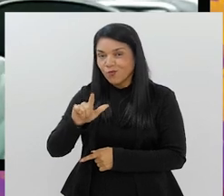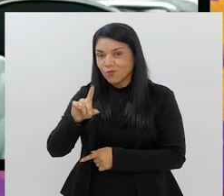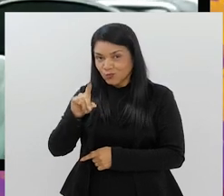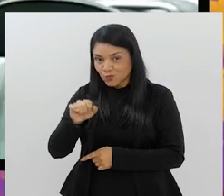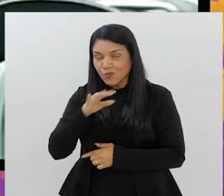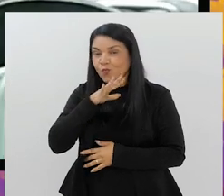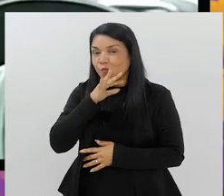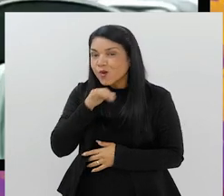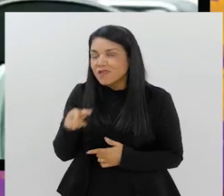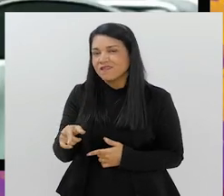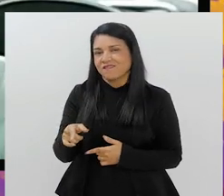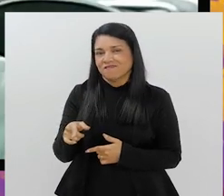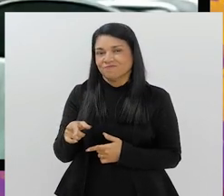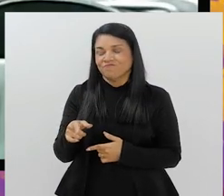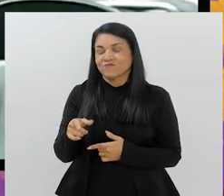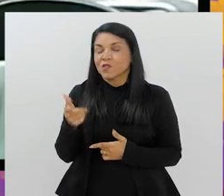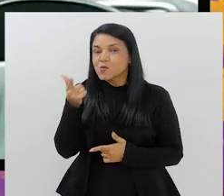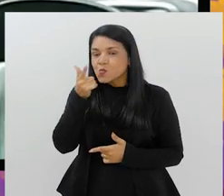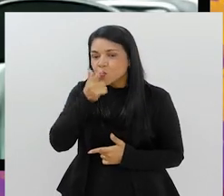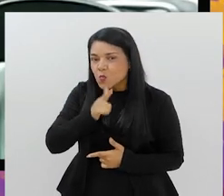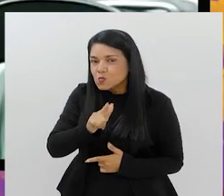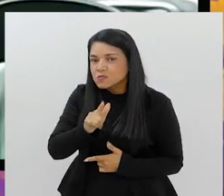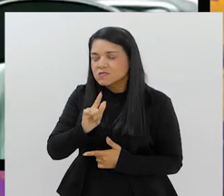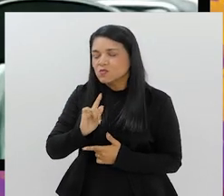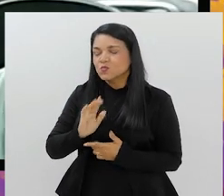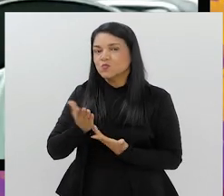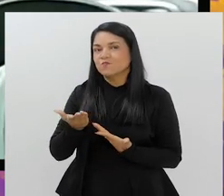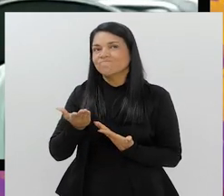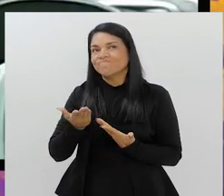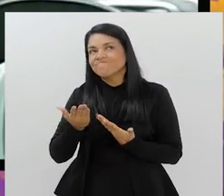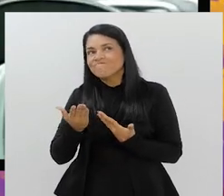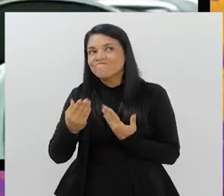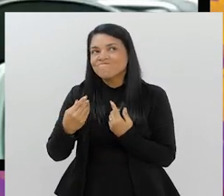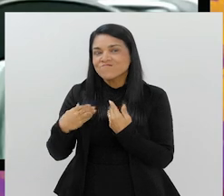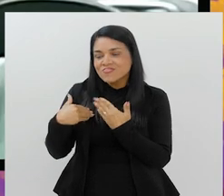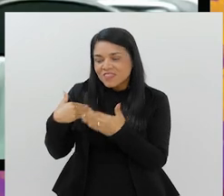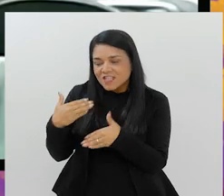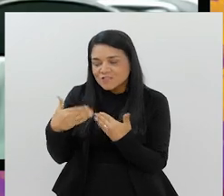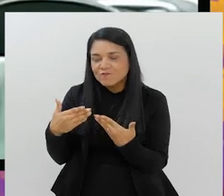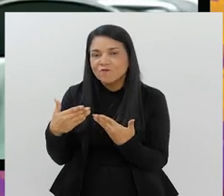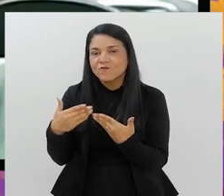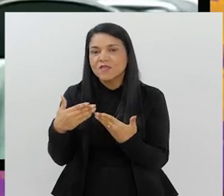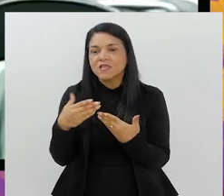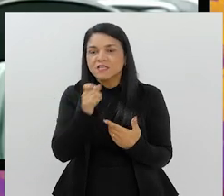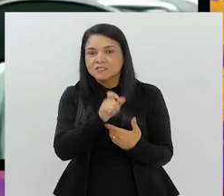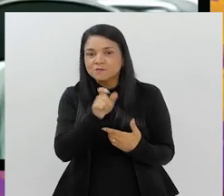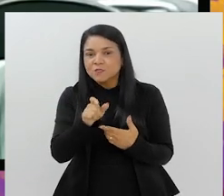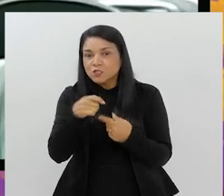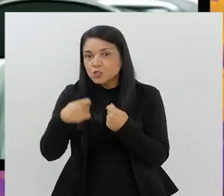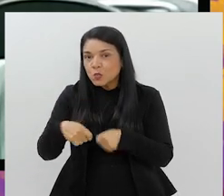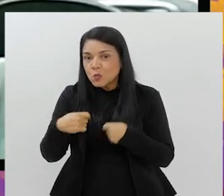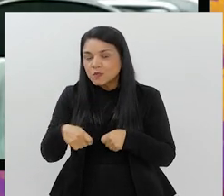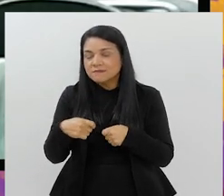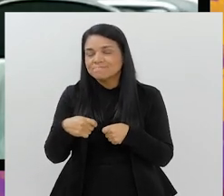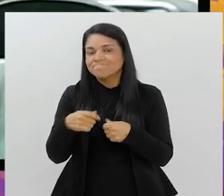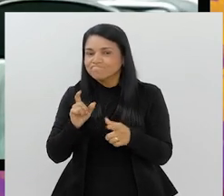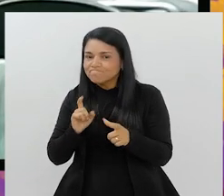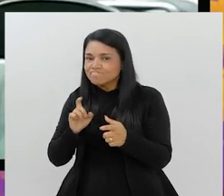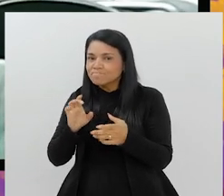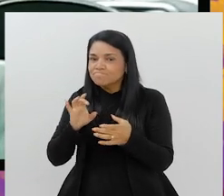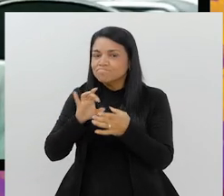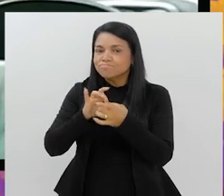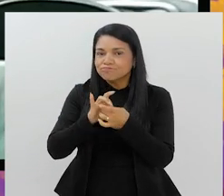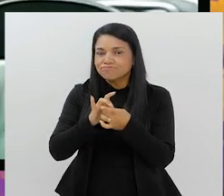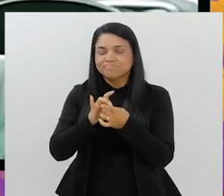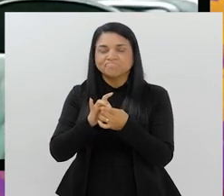que ele conseguiu, já há algum tempo, desenvolver essa, digamos, necessidade de algumas pessoas do ecossistema do